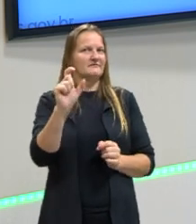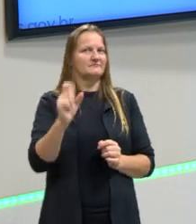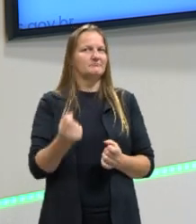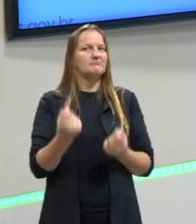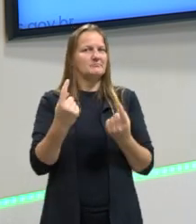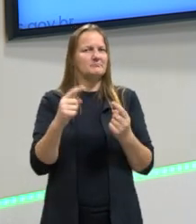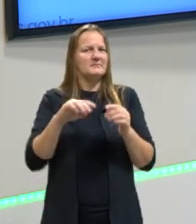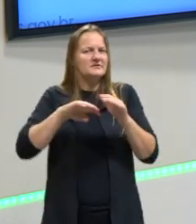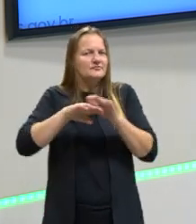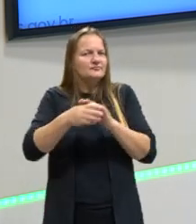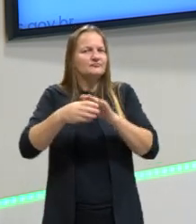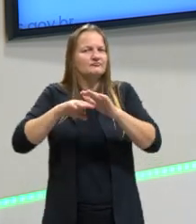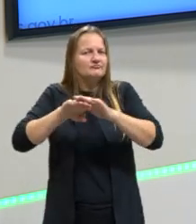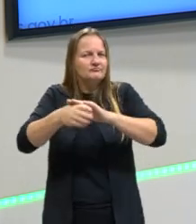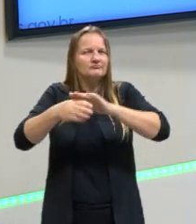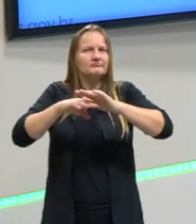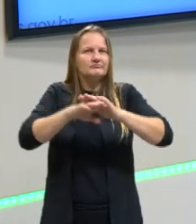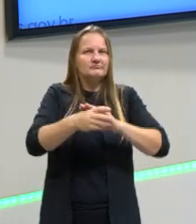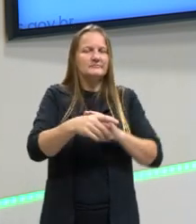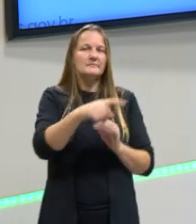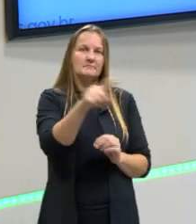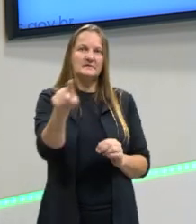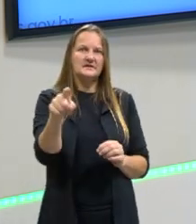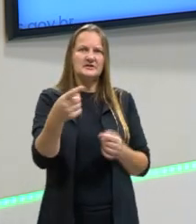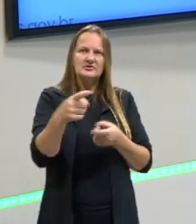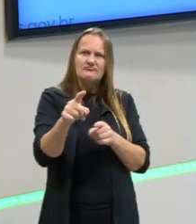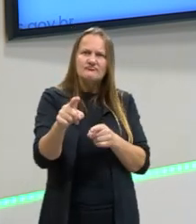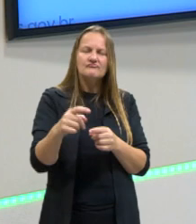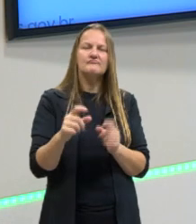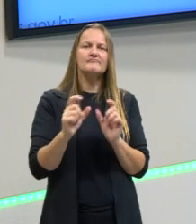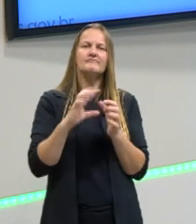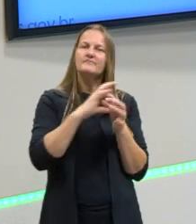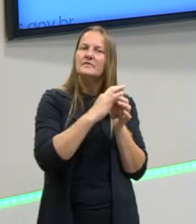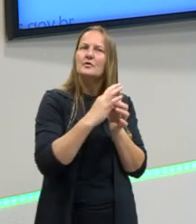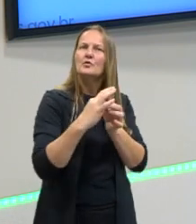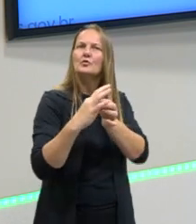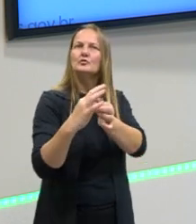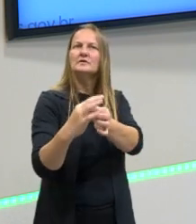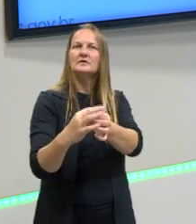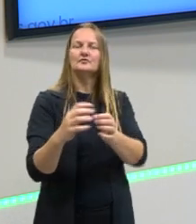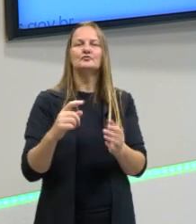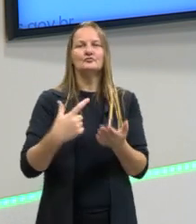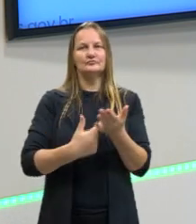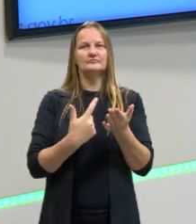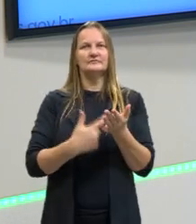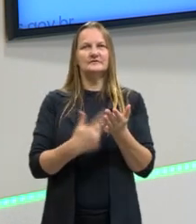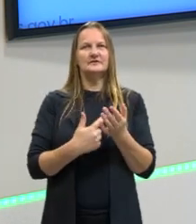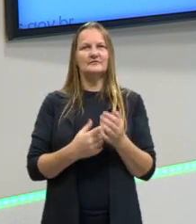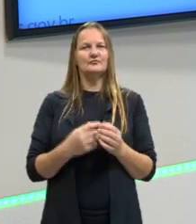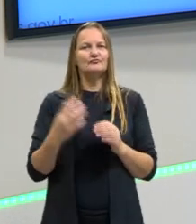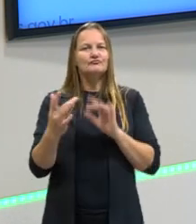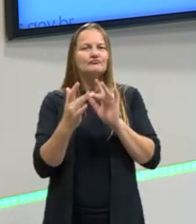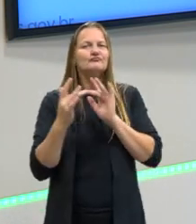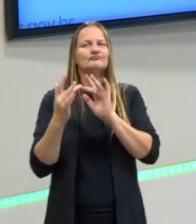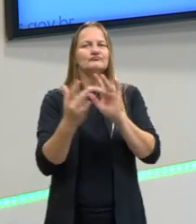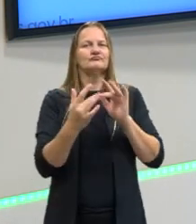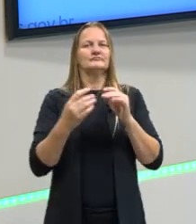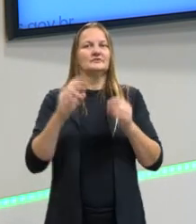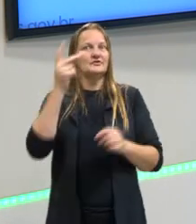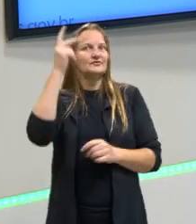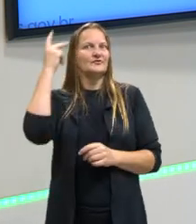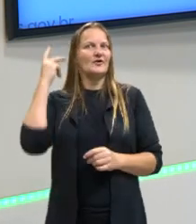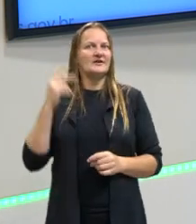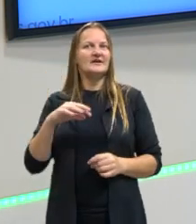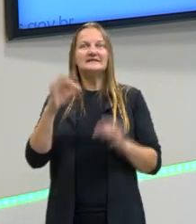é questão de adaptação. Vocês precisam, né, entrar no contexto do livro para poder se emergir ali na história. E é uma